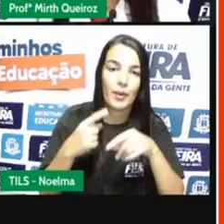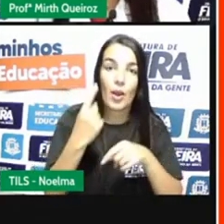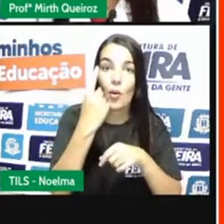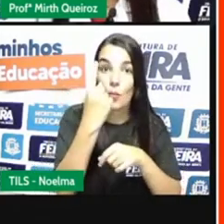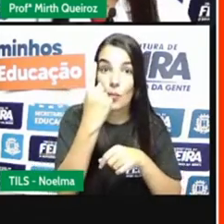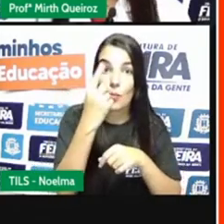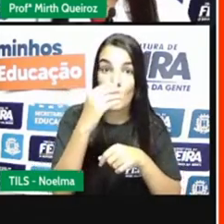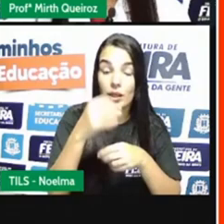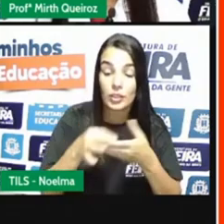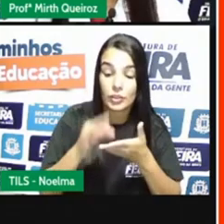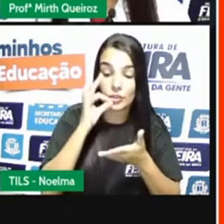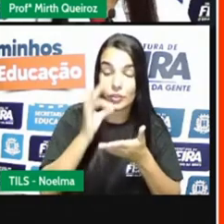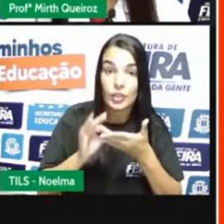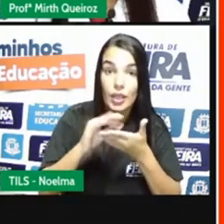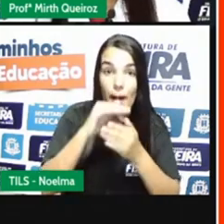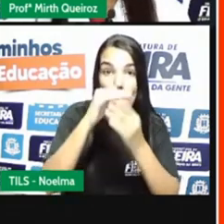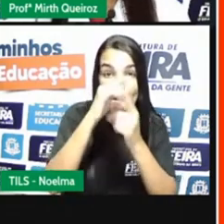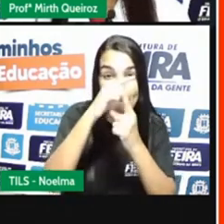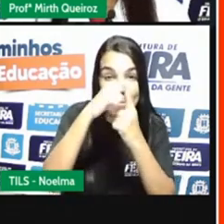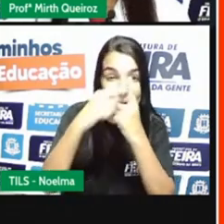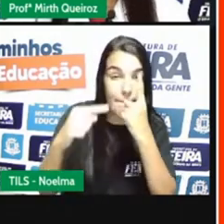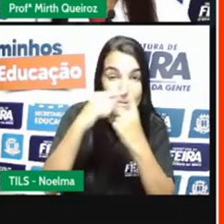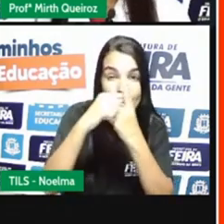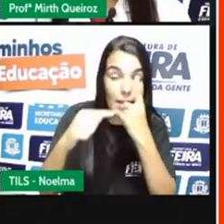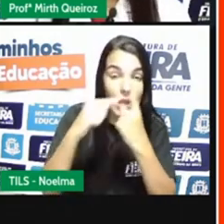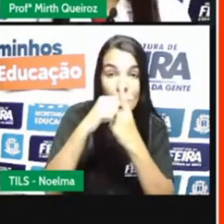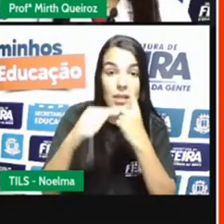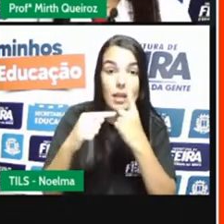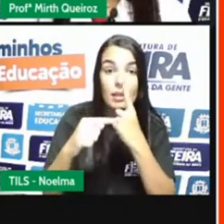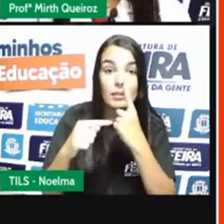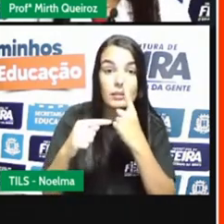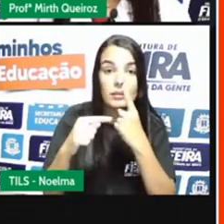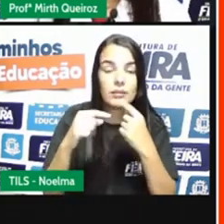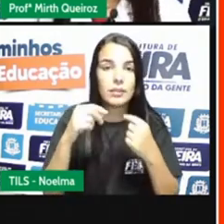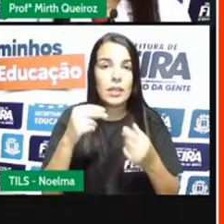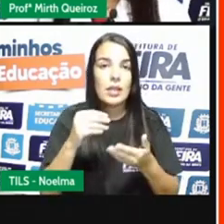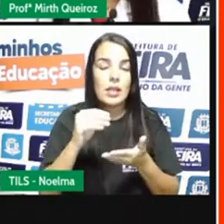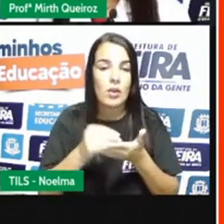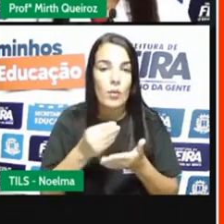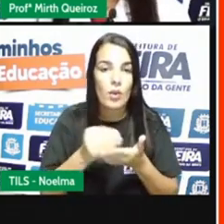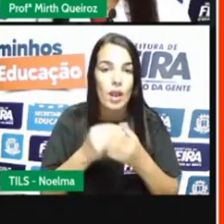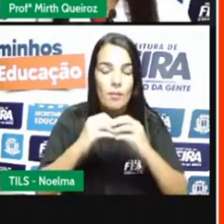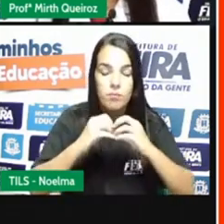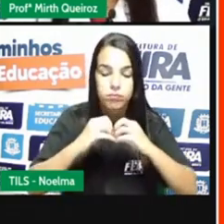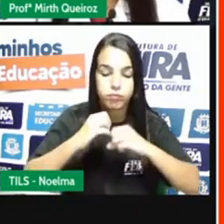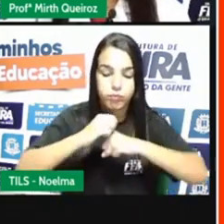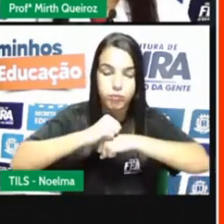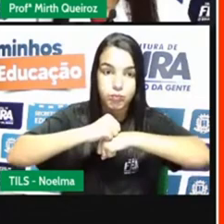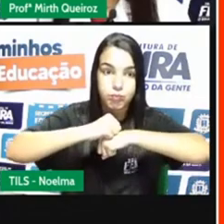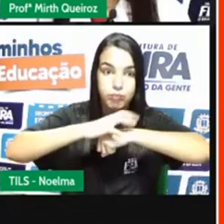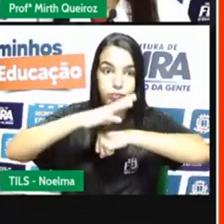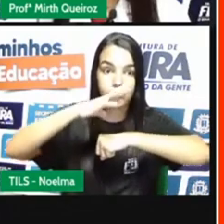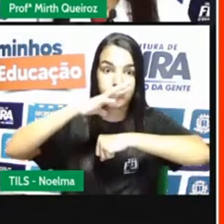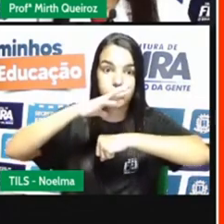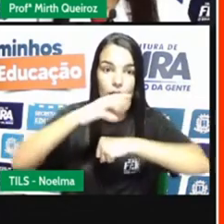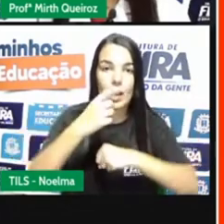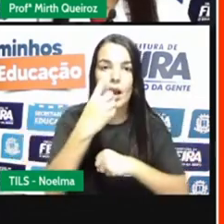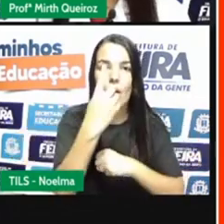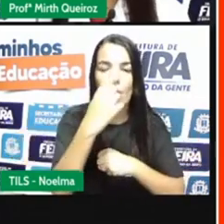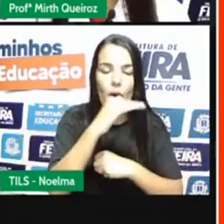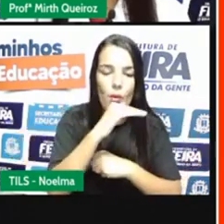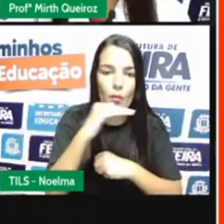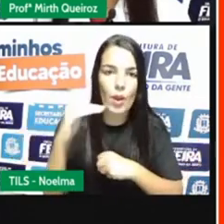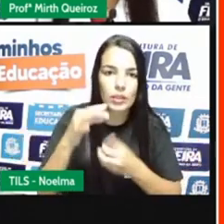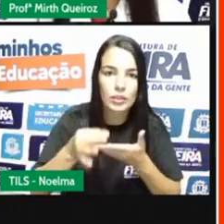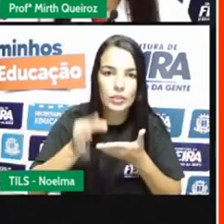xícara e meia colher de fermento. Um quarto de xícara de chá de óleo e três quartos de xícara de